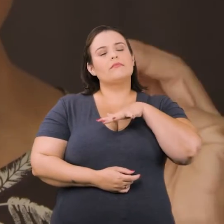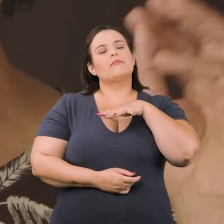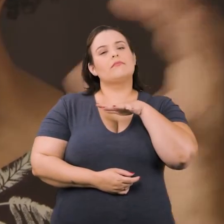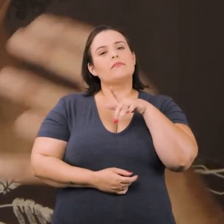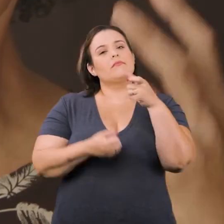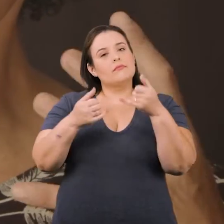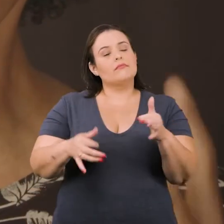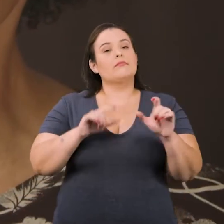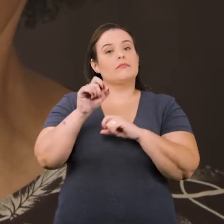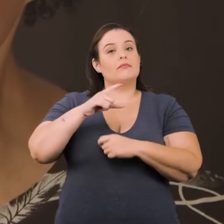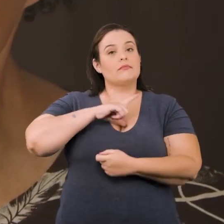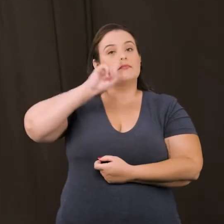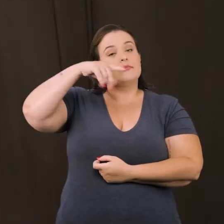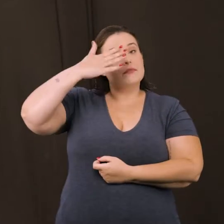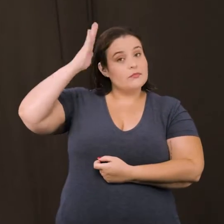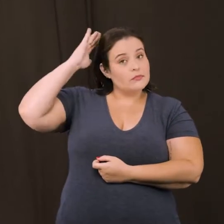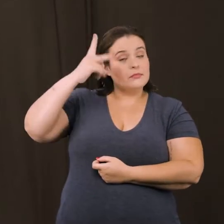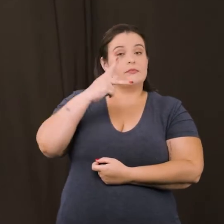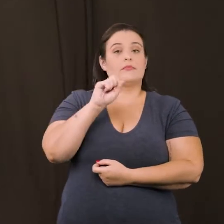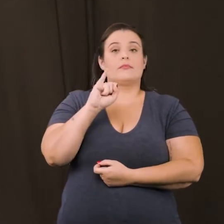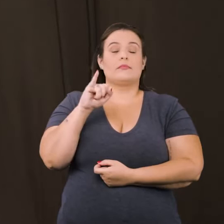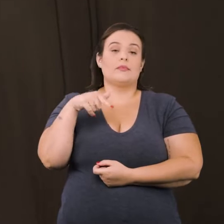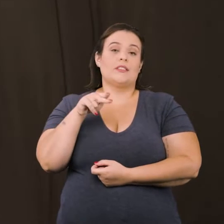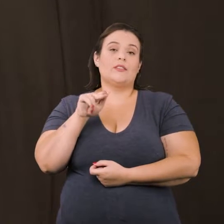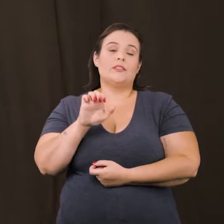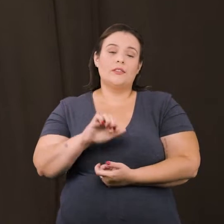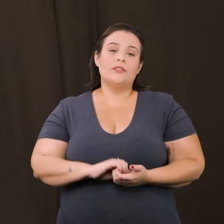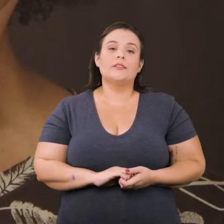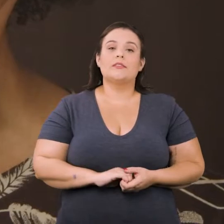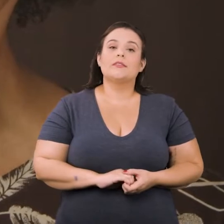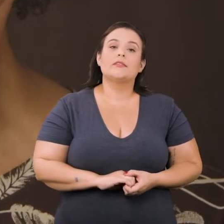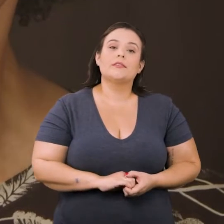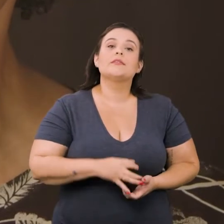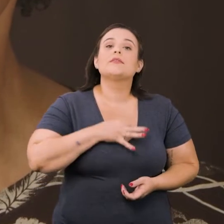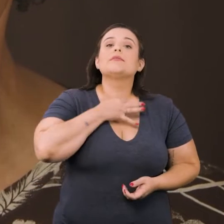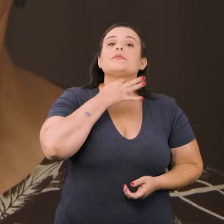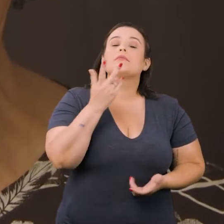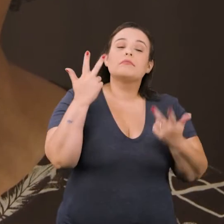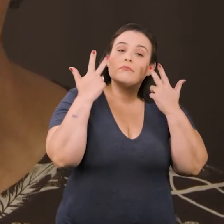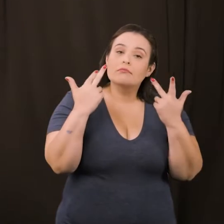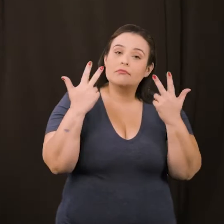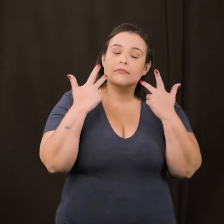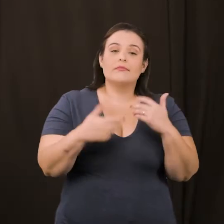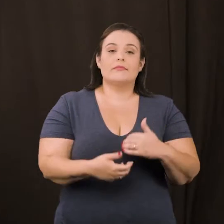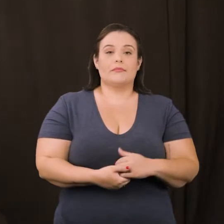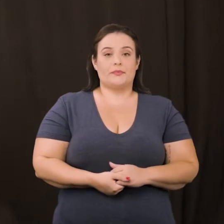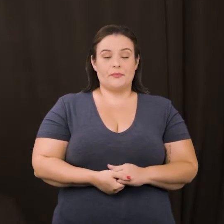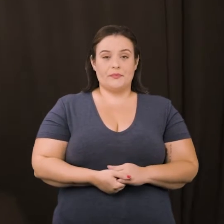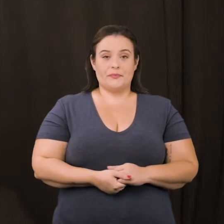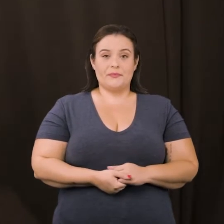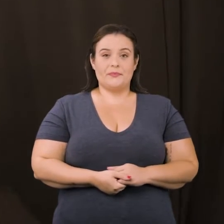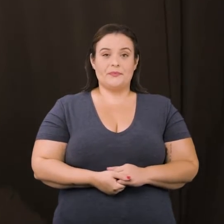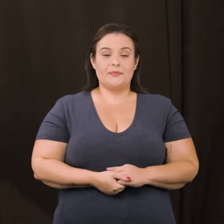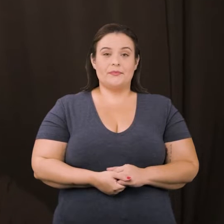elementos que lidam também com uma psique, com um processo de descoberta de uma voz mais natural. Diante